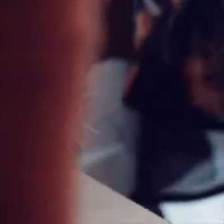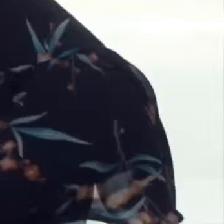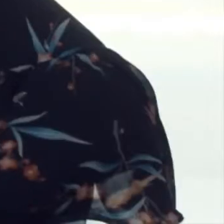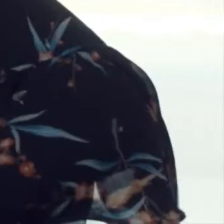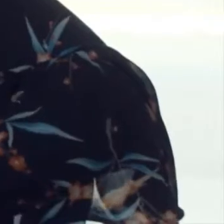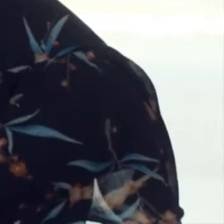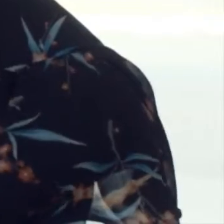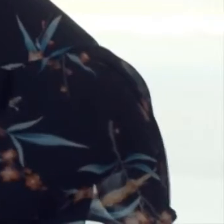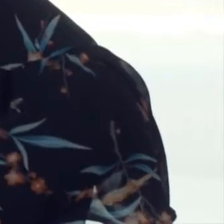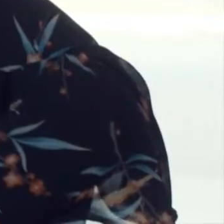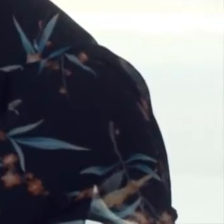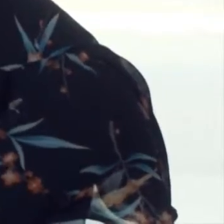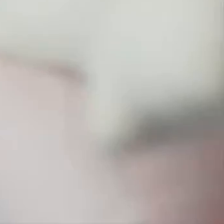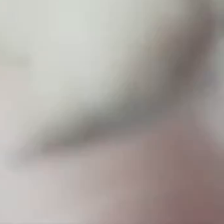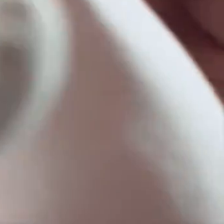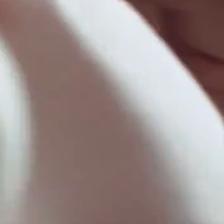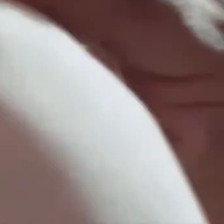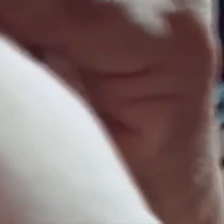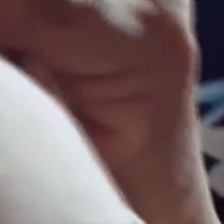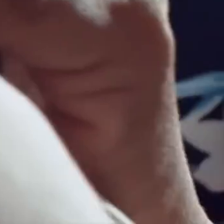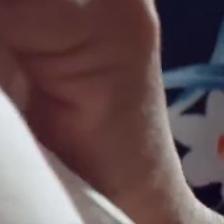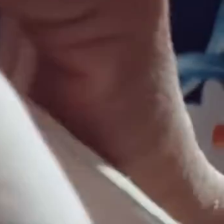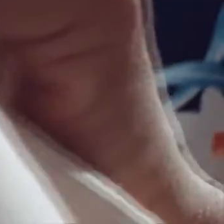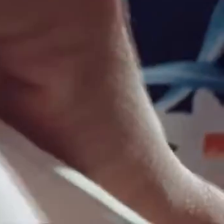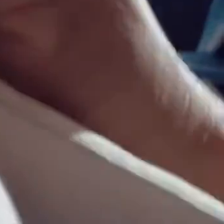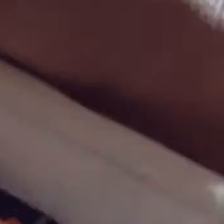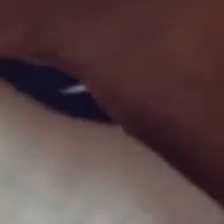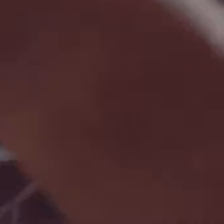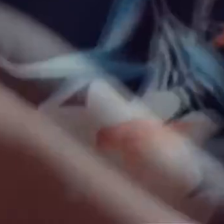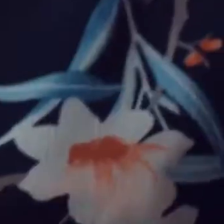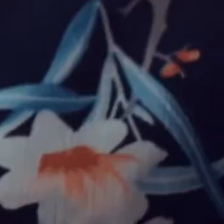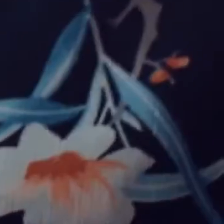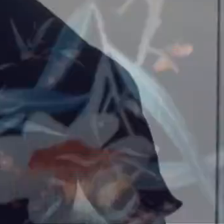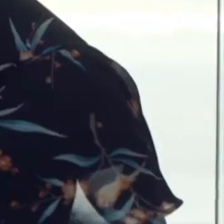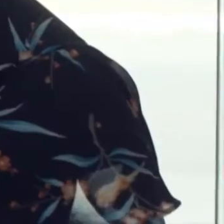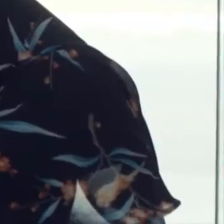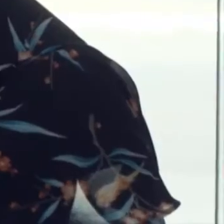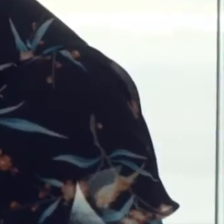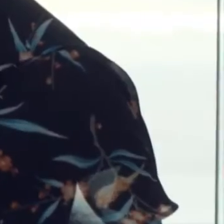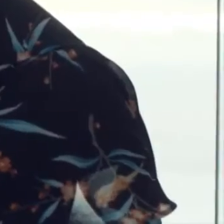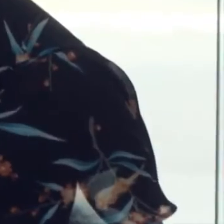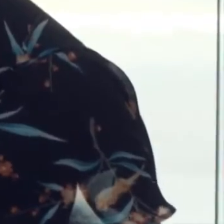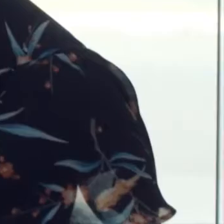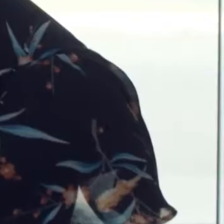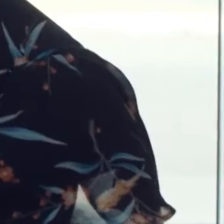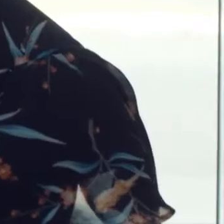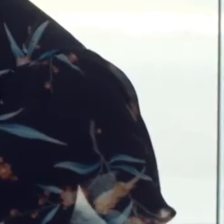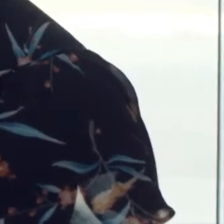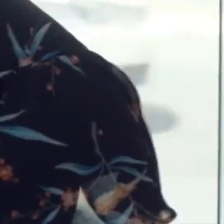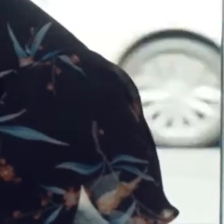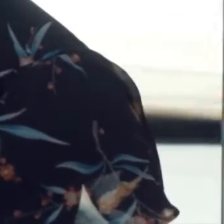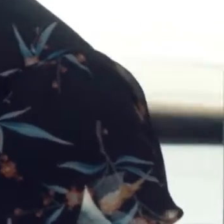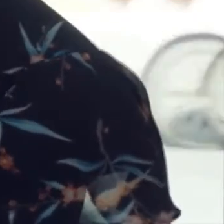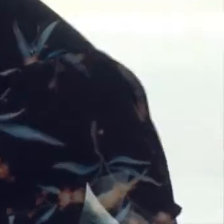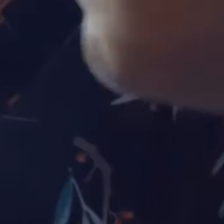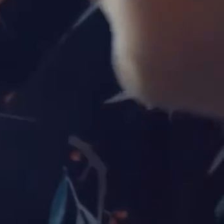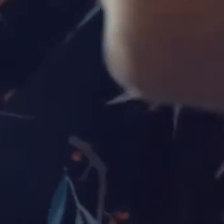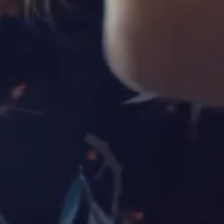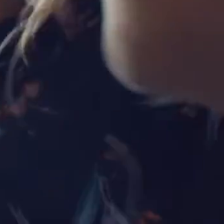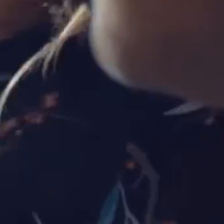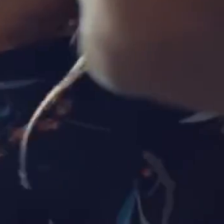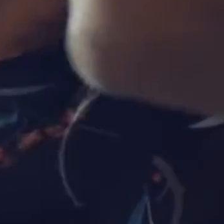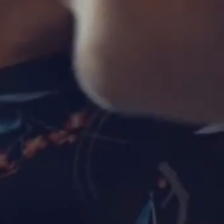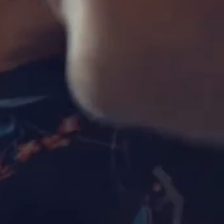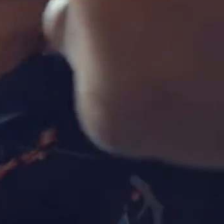pegar na máquina. Foi um desastre. Mas eu persisti e continuei. No dia seguinte eu voltei a ela com a boneca